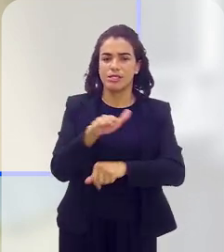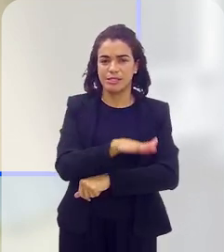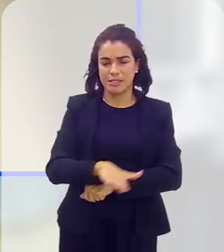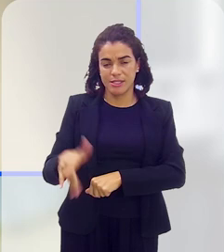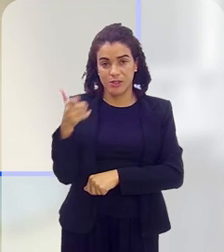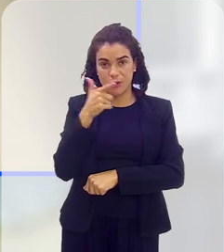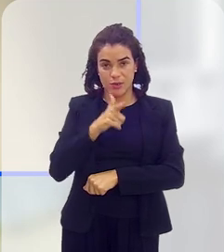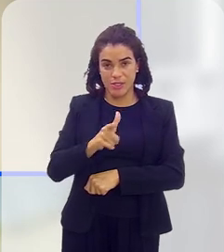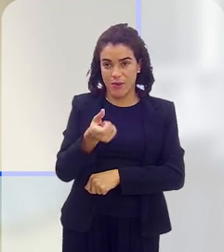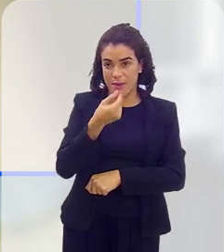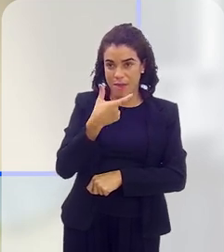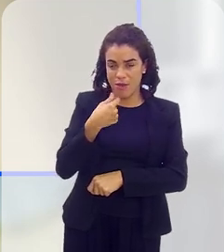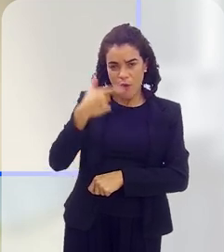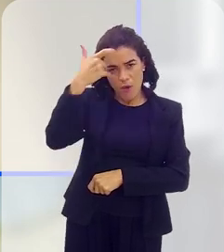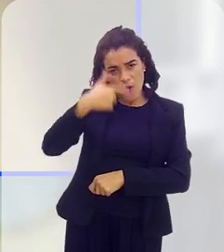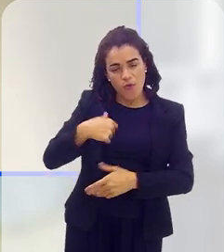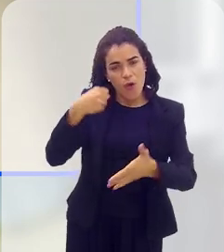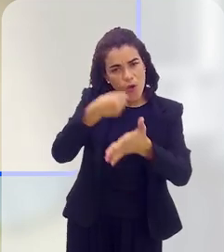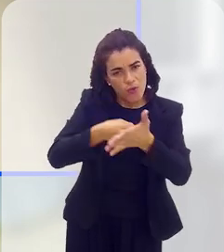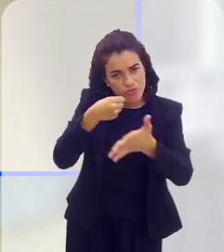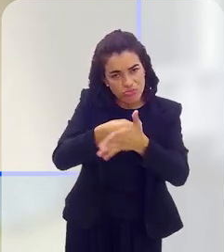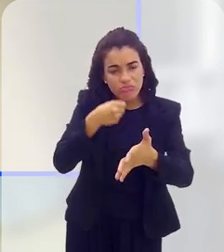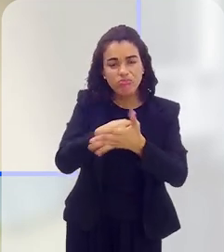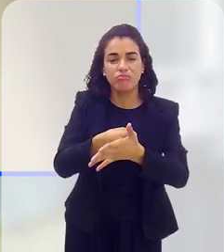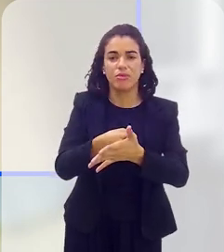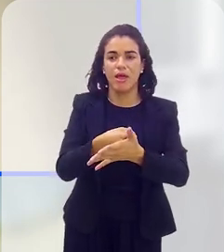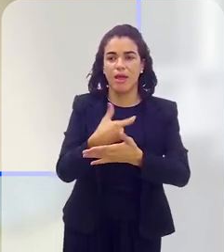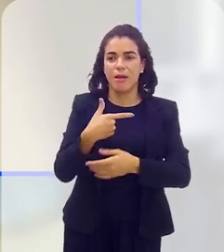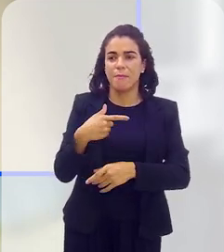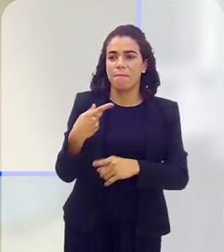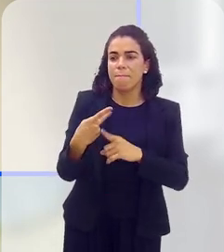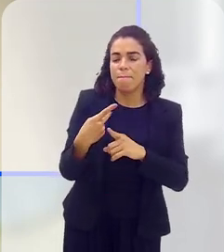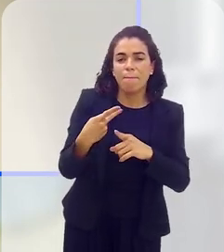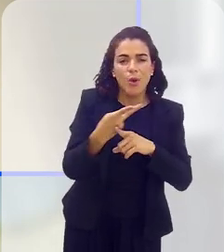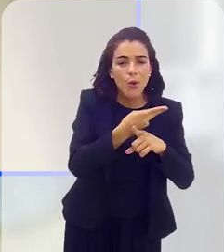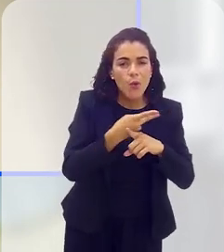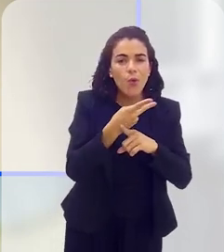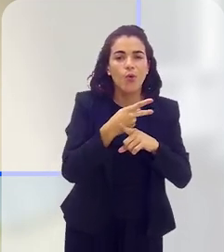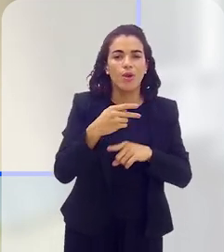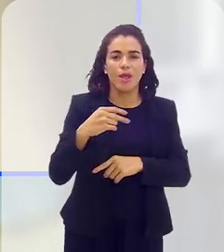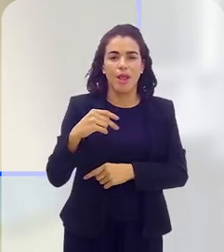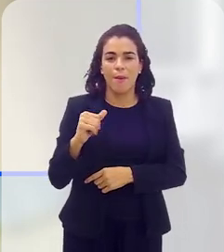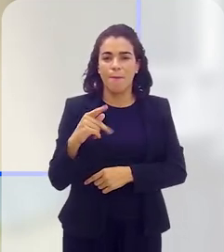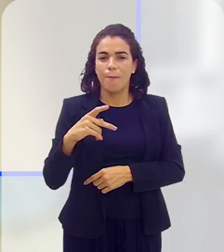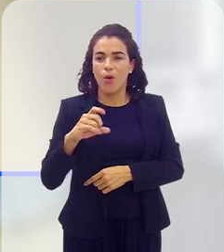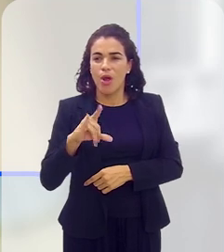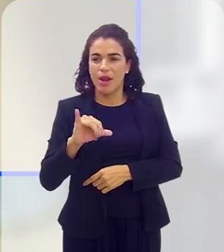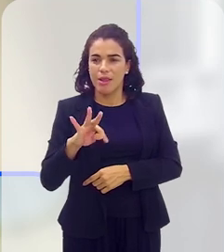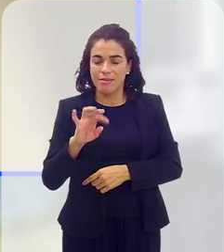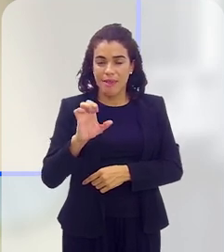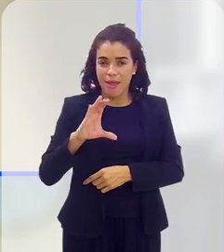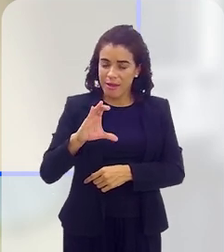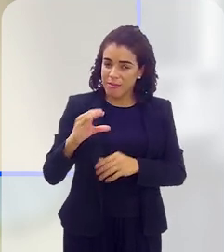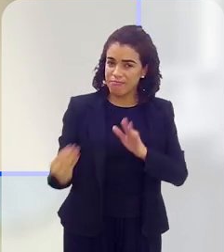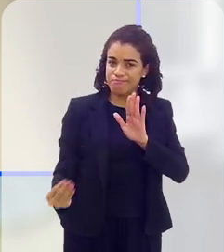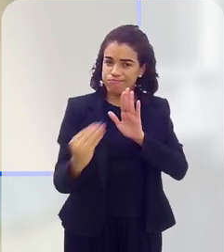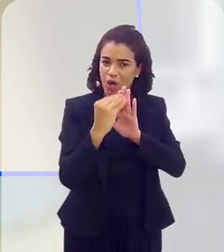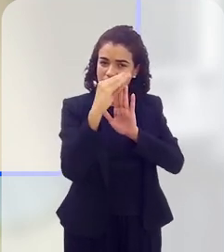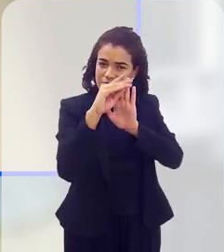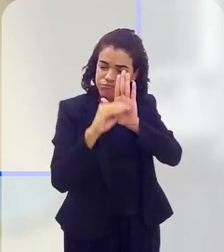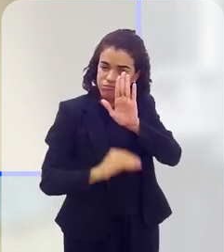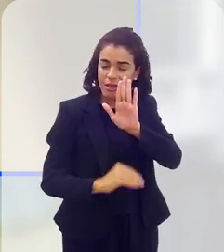tenham acesso. Eu vou lutar para que ela chegue no PONITEC, onde a PONITEC aprove e ela entre na lista do SUS,